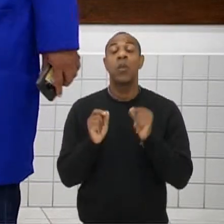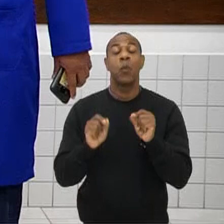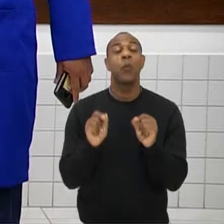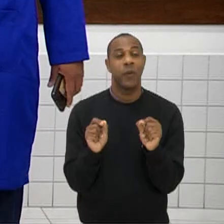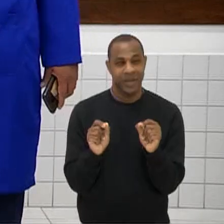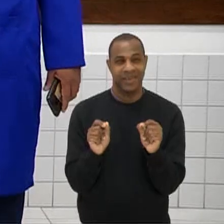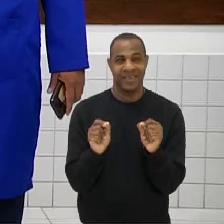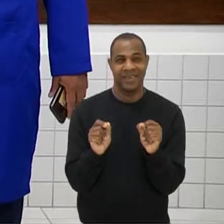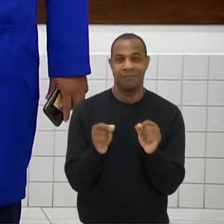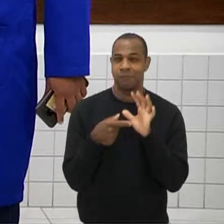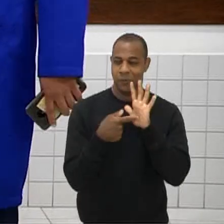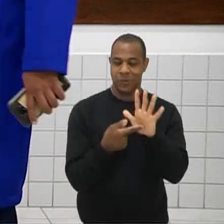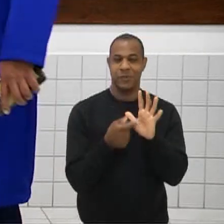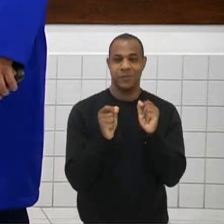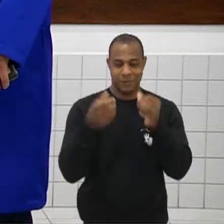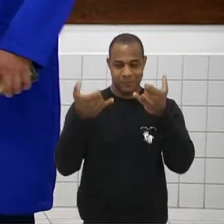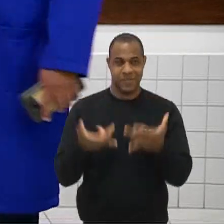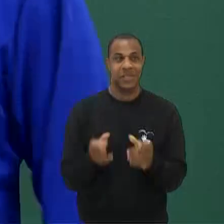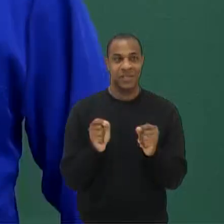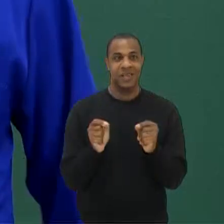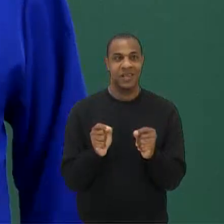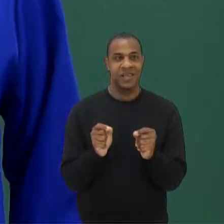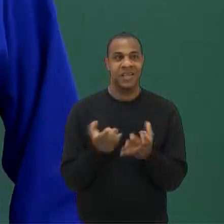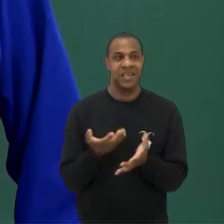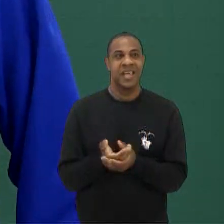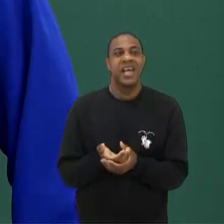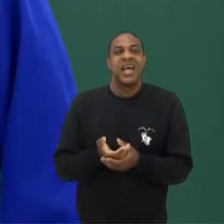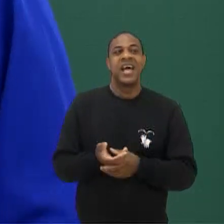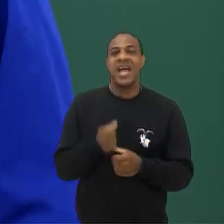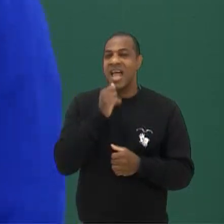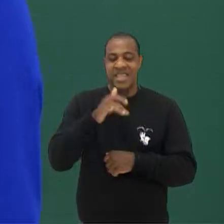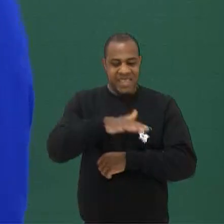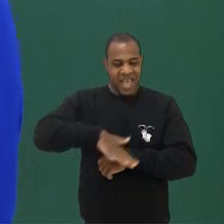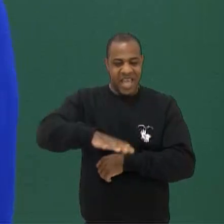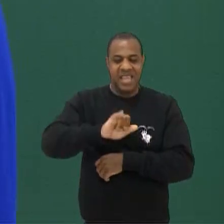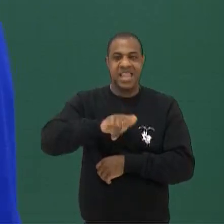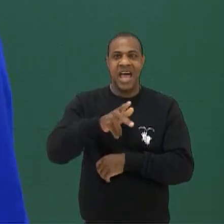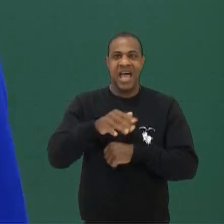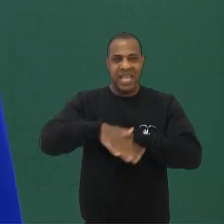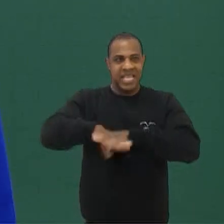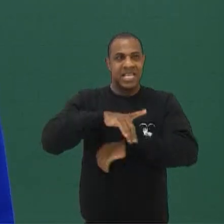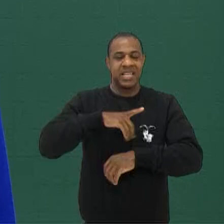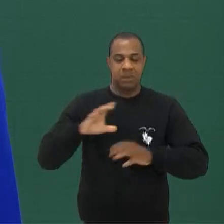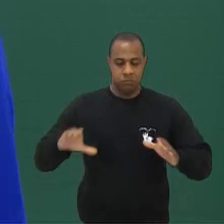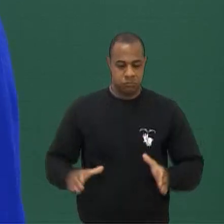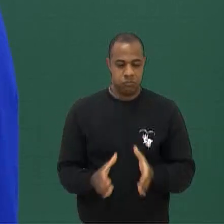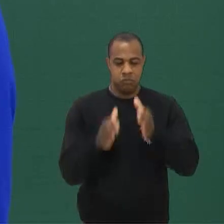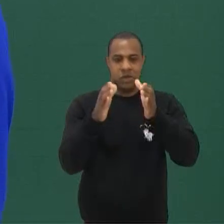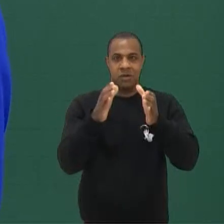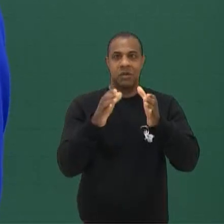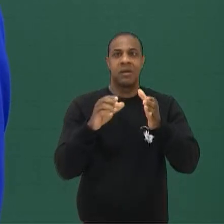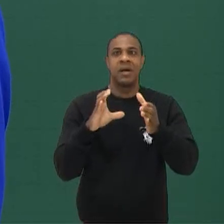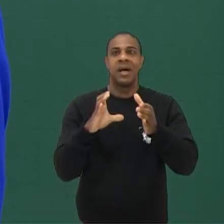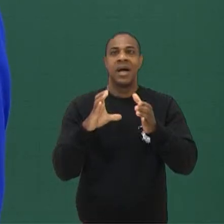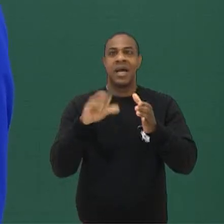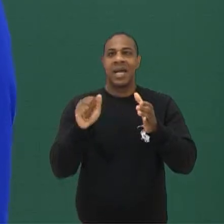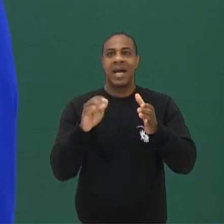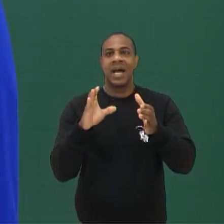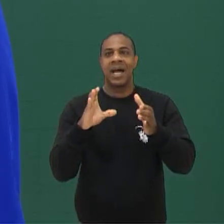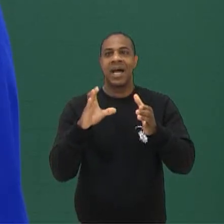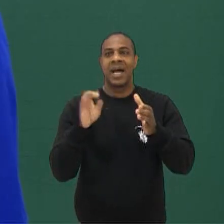isso, pessoal Vou fazer um relato para vocês Na ilha de Java e Sumatra Havia um vulcão chamado Krakatoa Que ele simplesmente